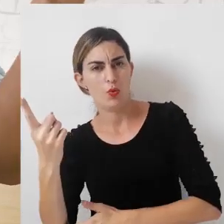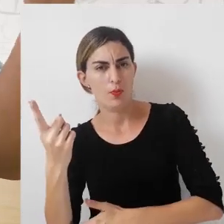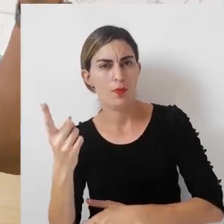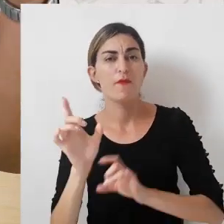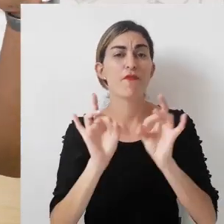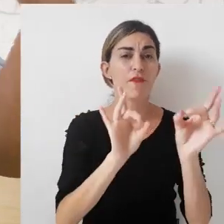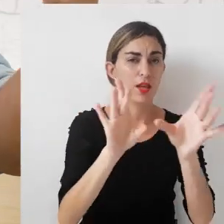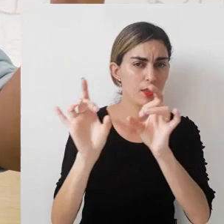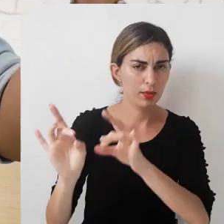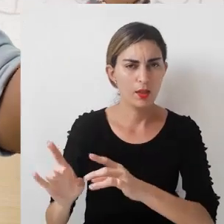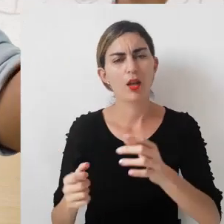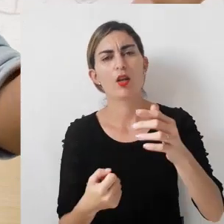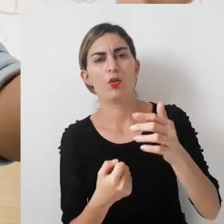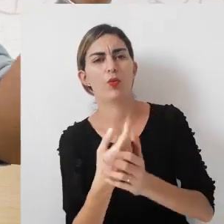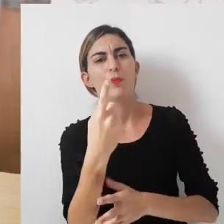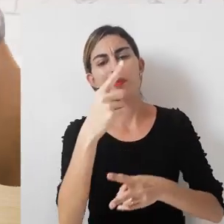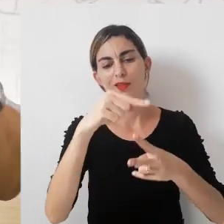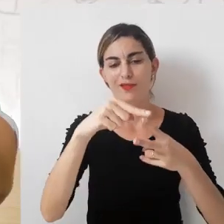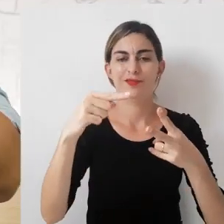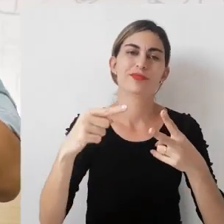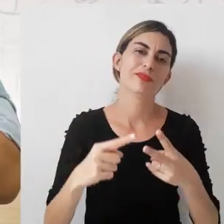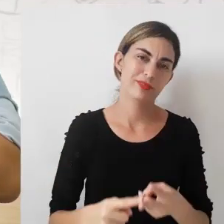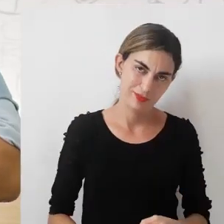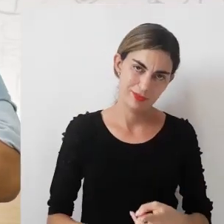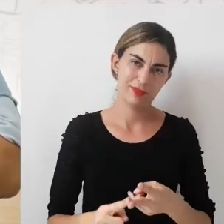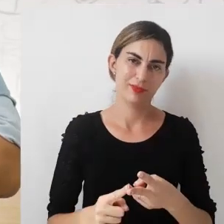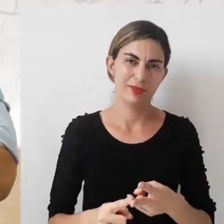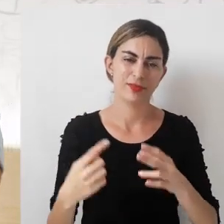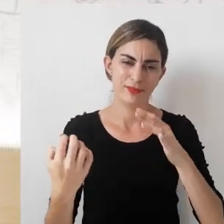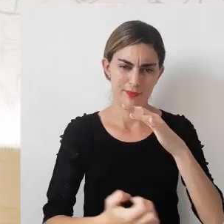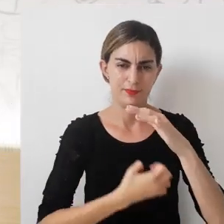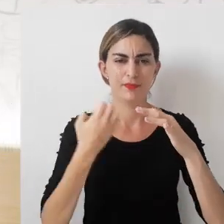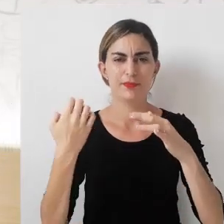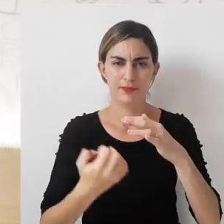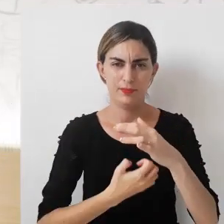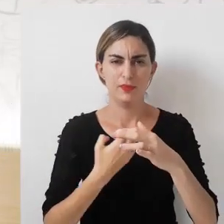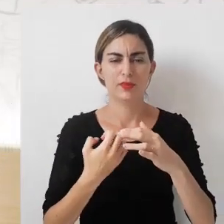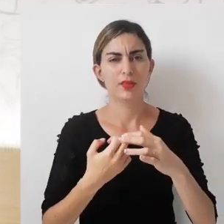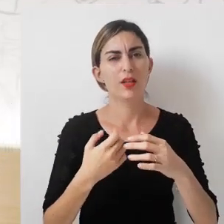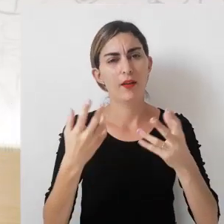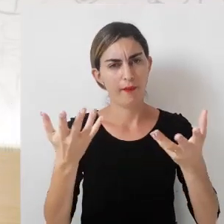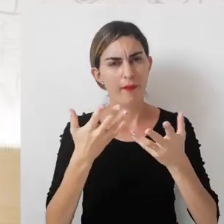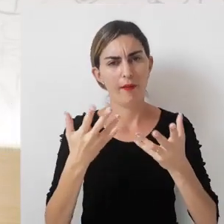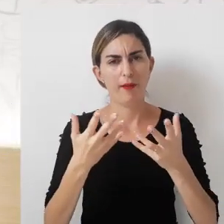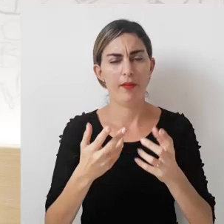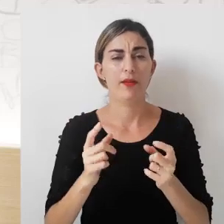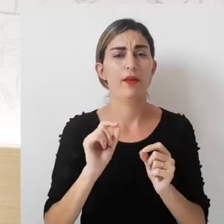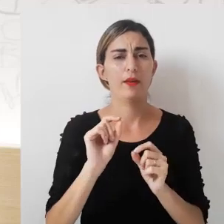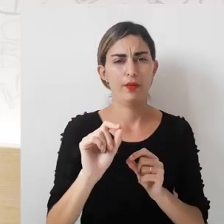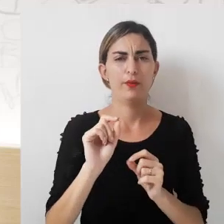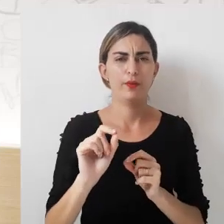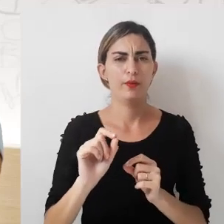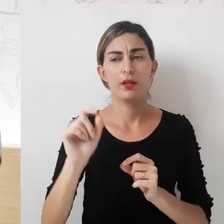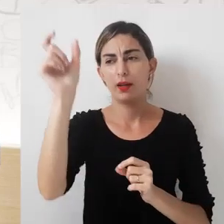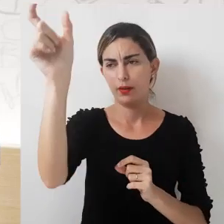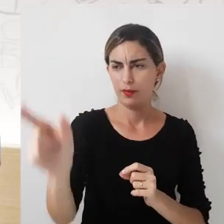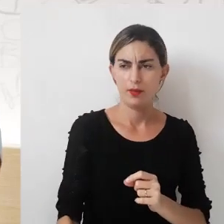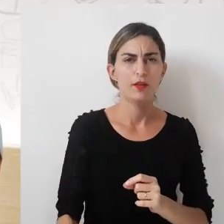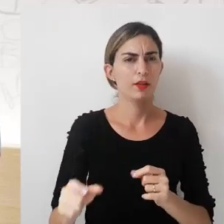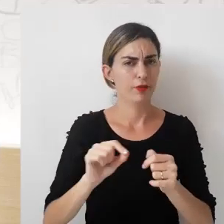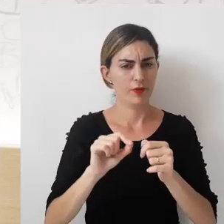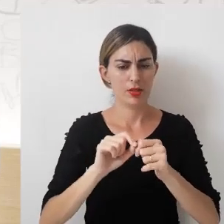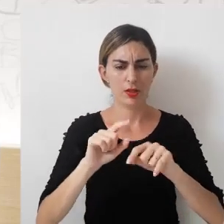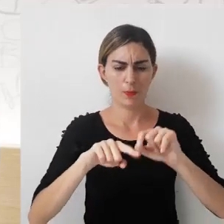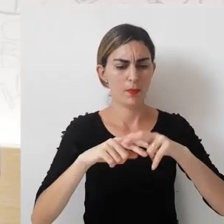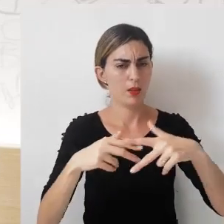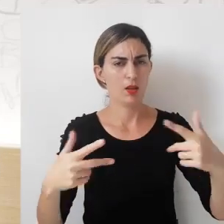vendedor assume a postura de fornecedor de materiais da empresa, que é o ente que está fazendo a aquisição